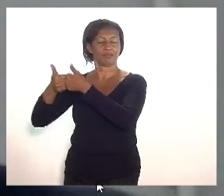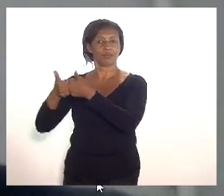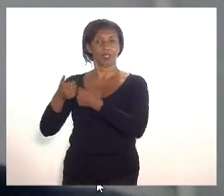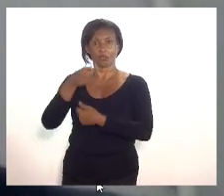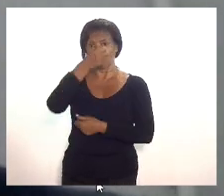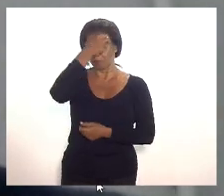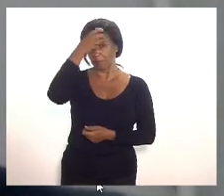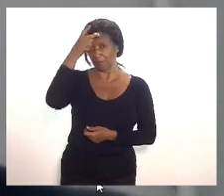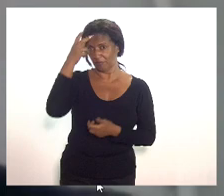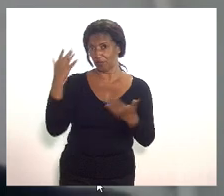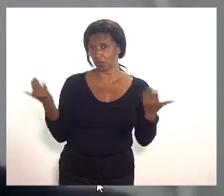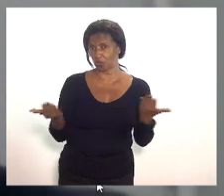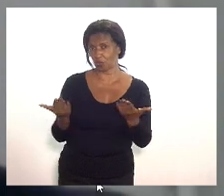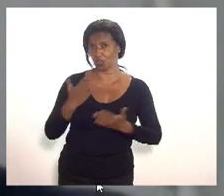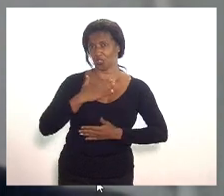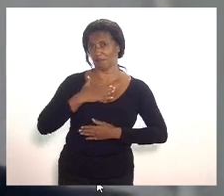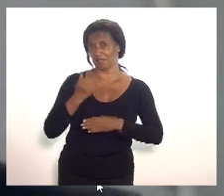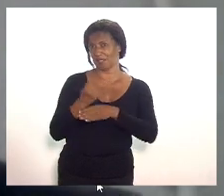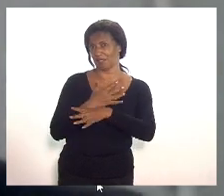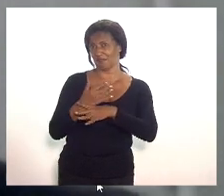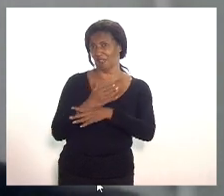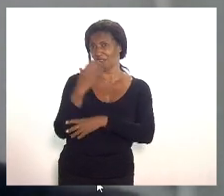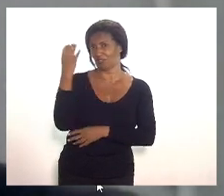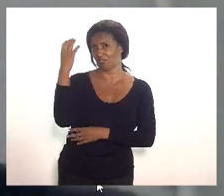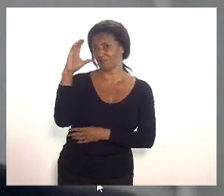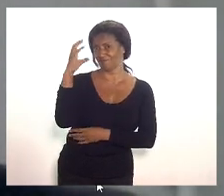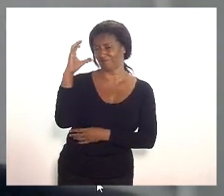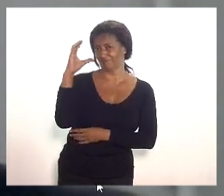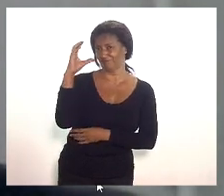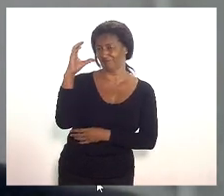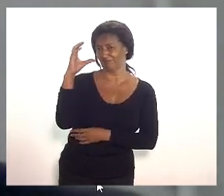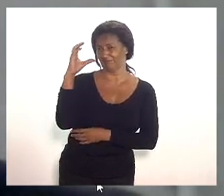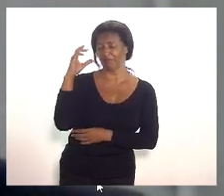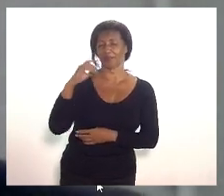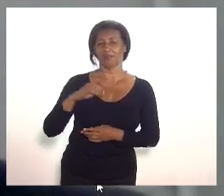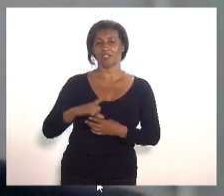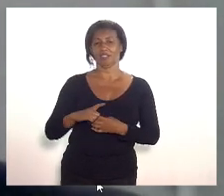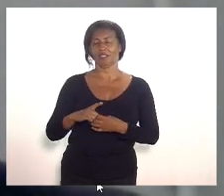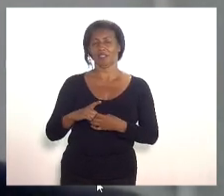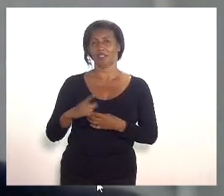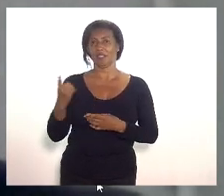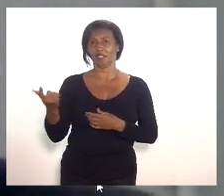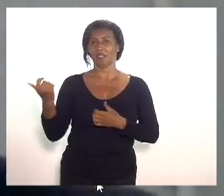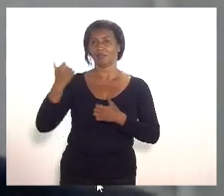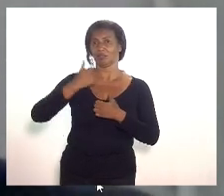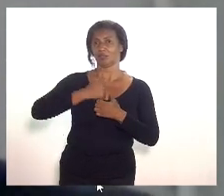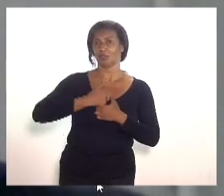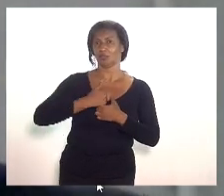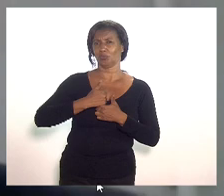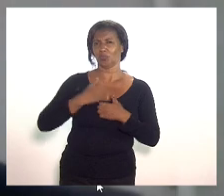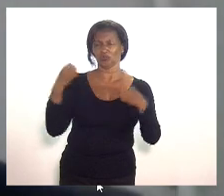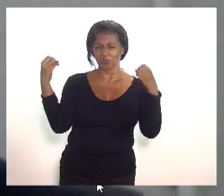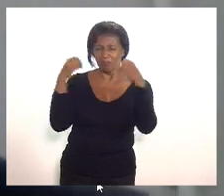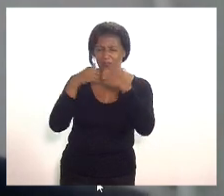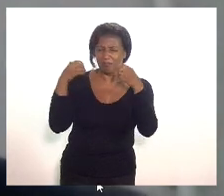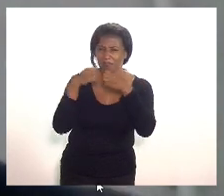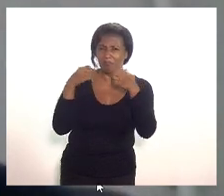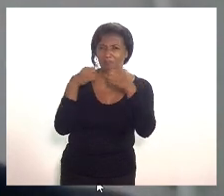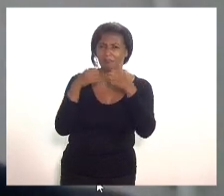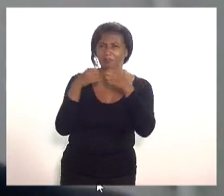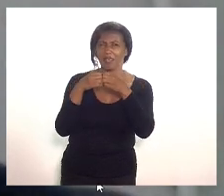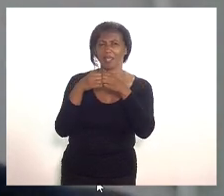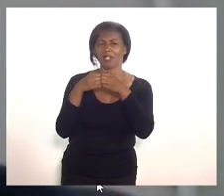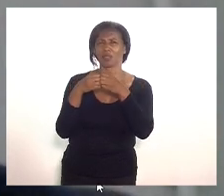prefeito da minha cidade sucede o ex-prefeito e participou de perto da